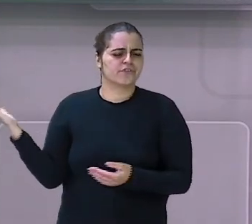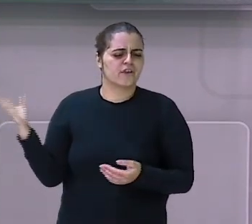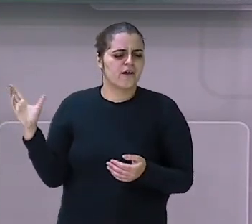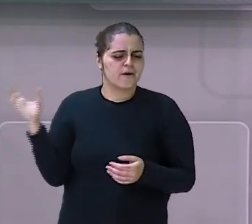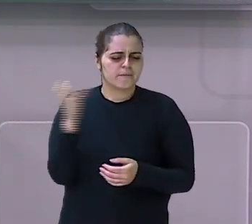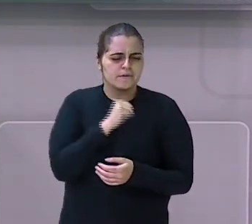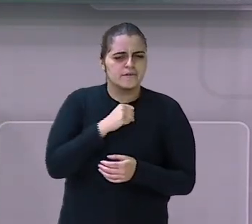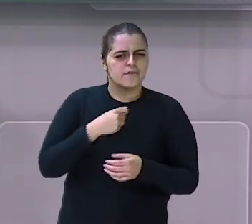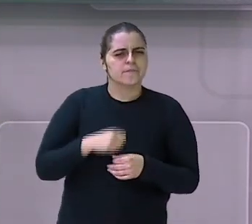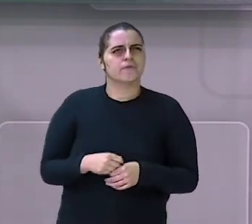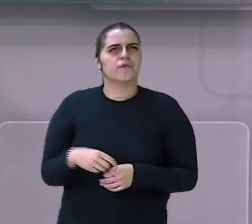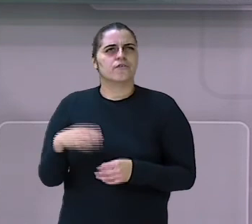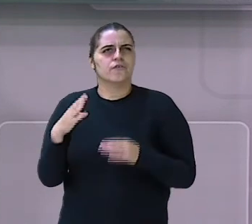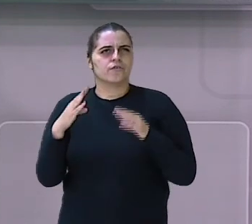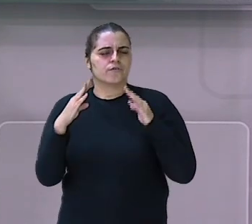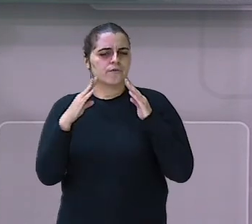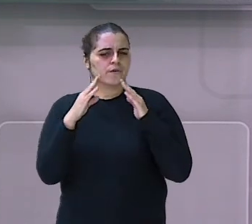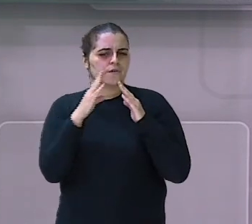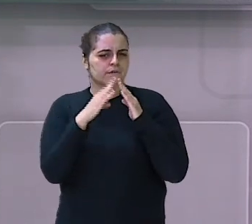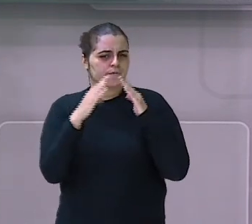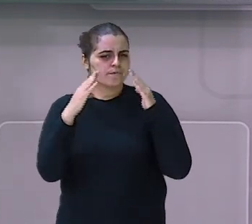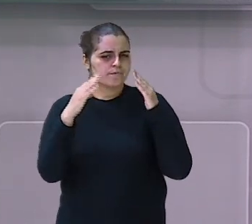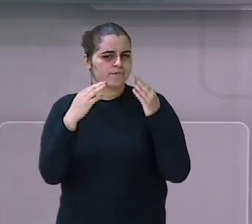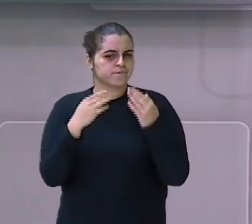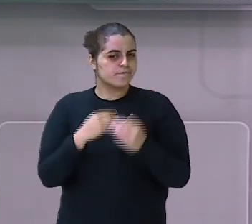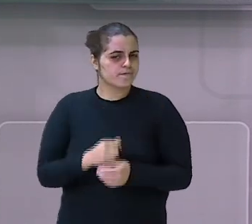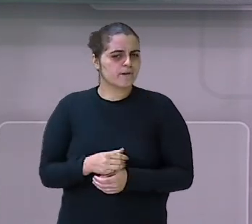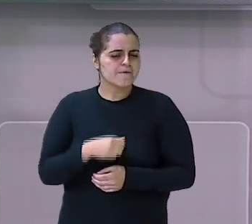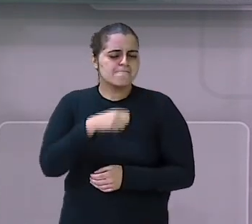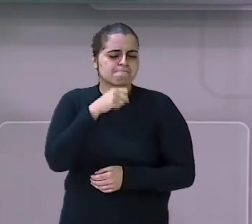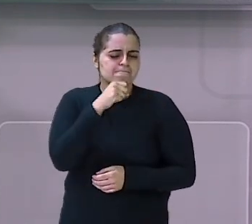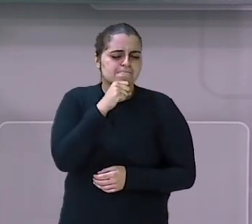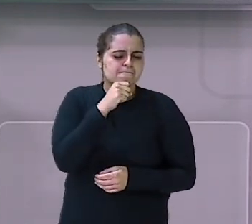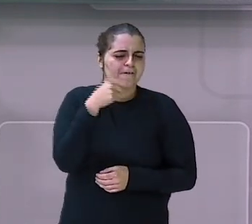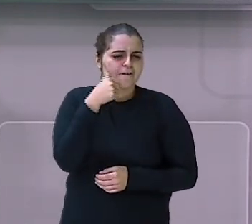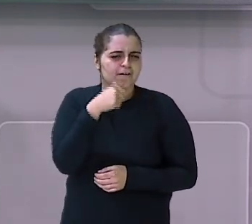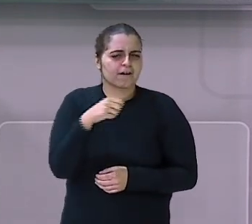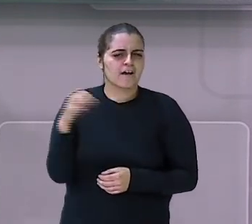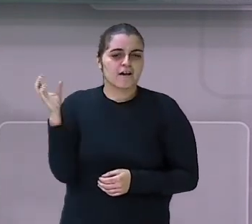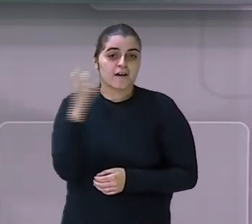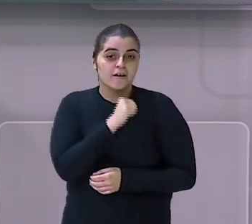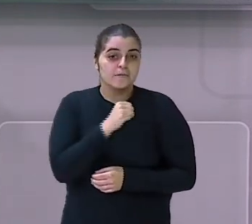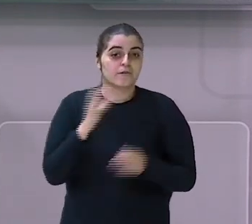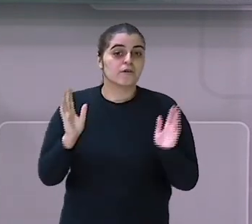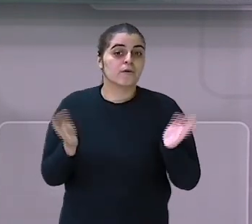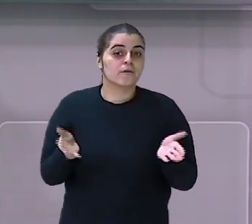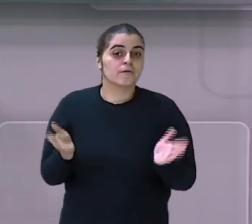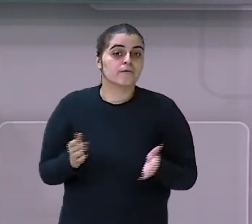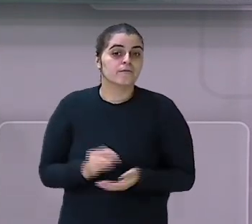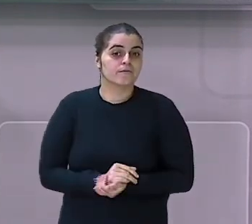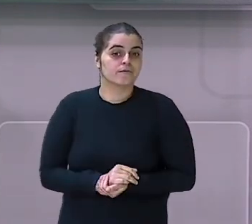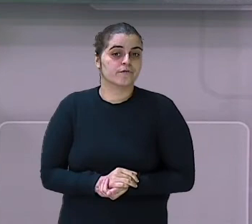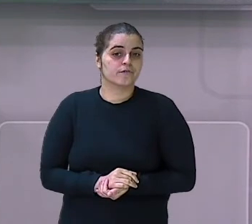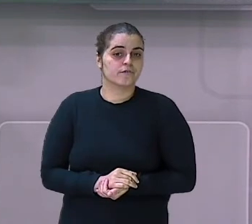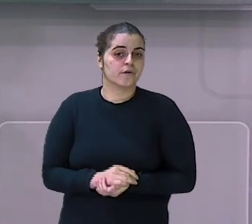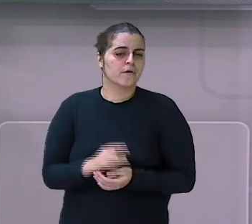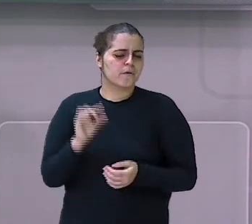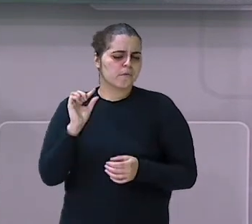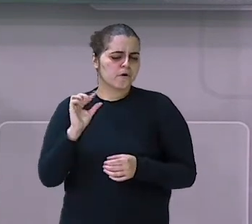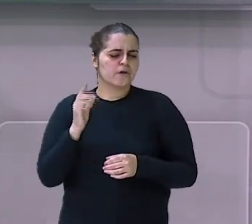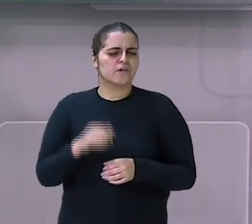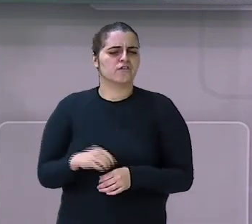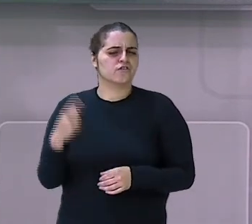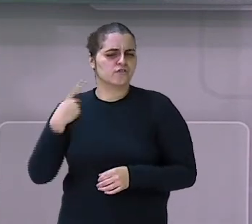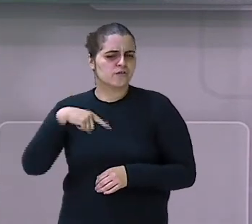pouco, vamos na casa da avó, vó. Se é daqui a pouco, eu estou falando hoje. Daqui a pouco.